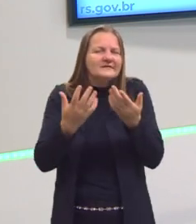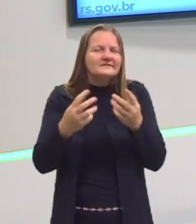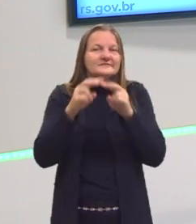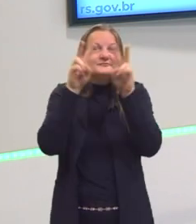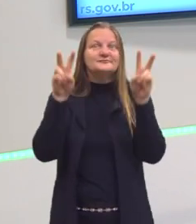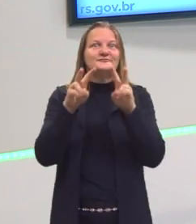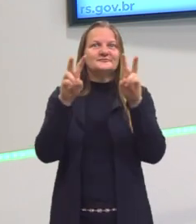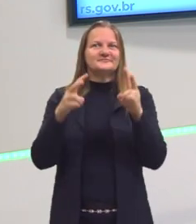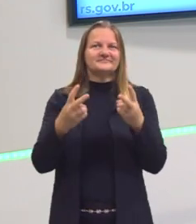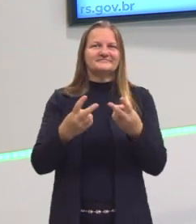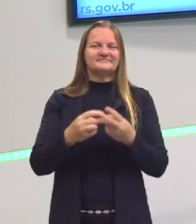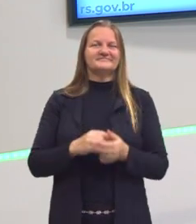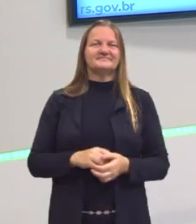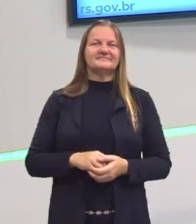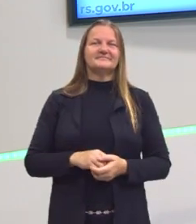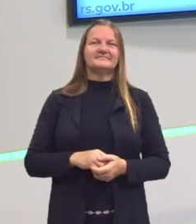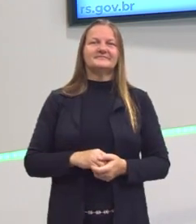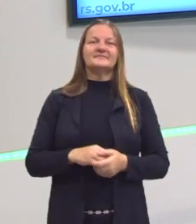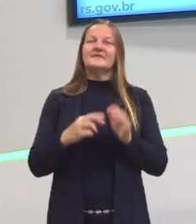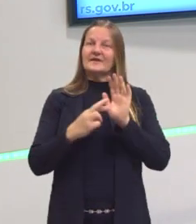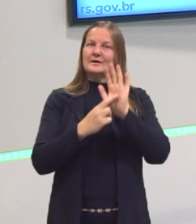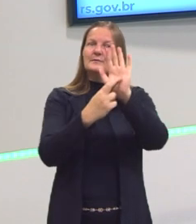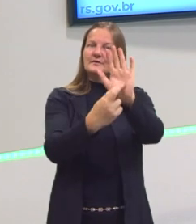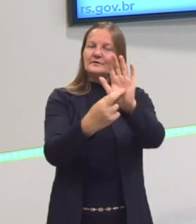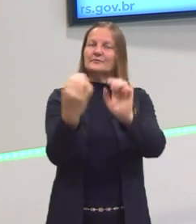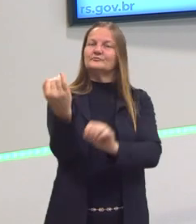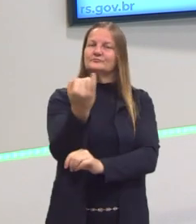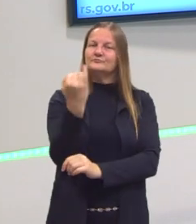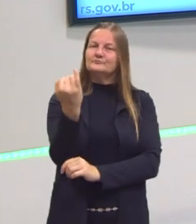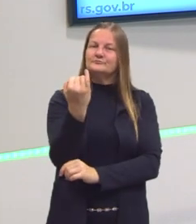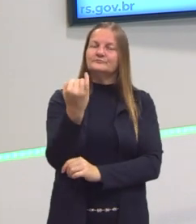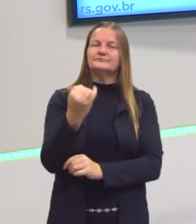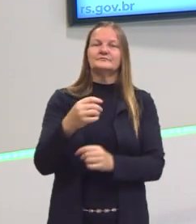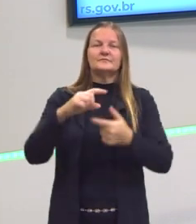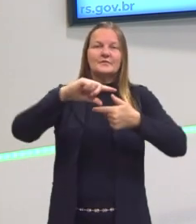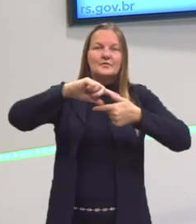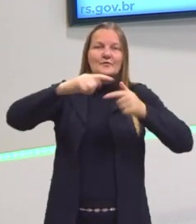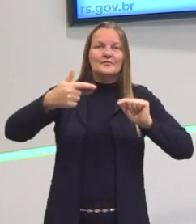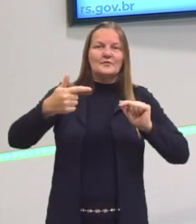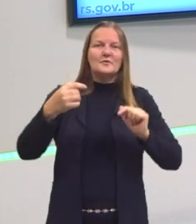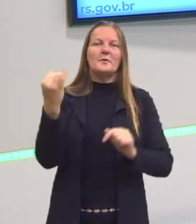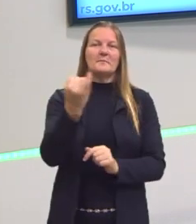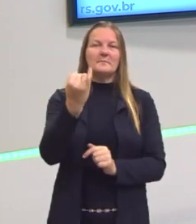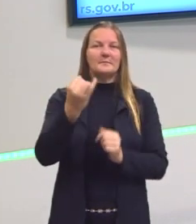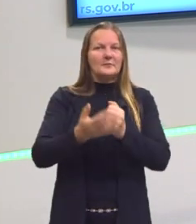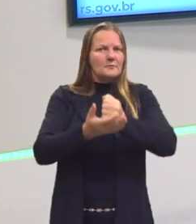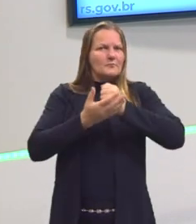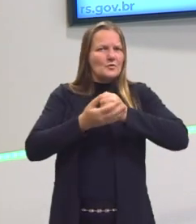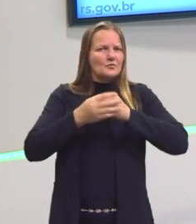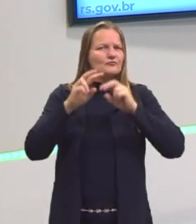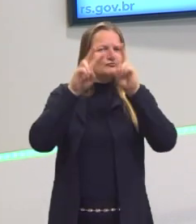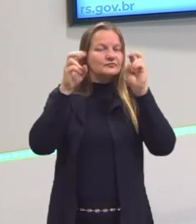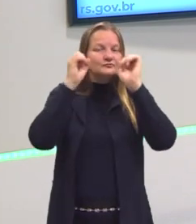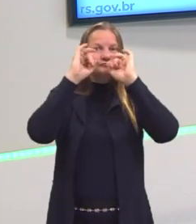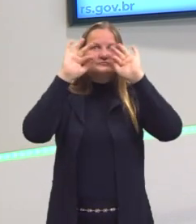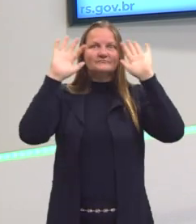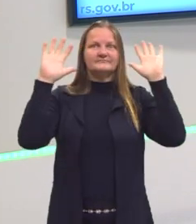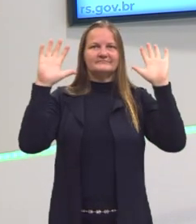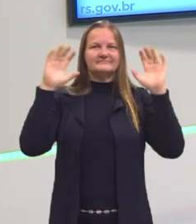isso na prática? Então a representação ali, forma geométrica pode nos auxiliar bastante, tá?